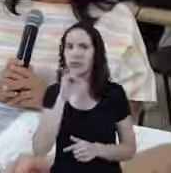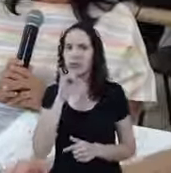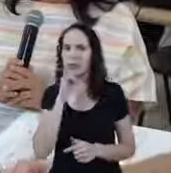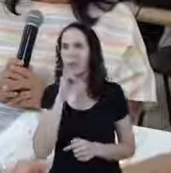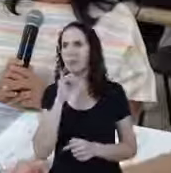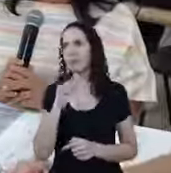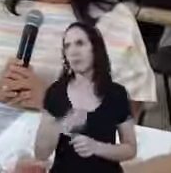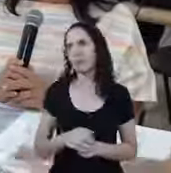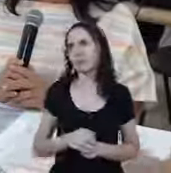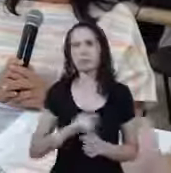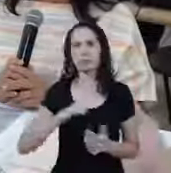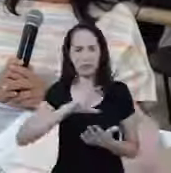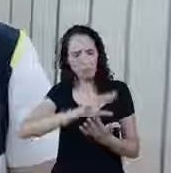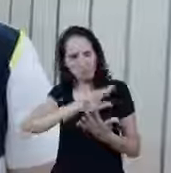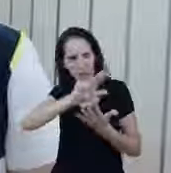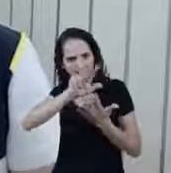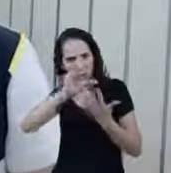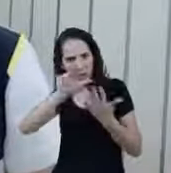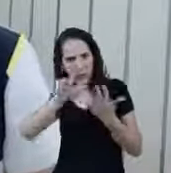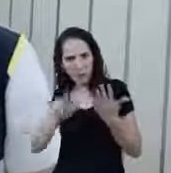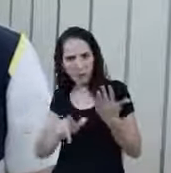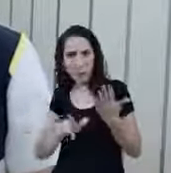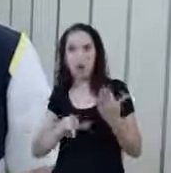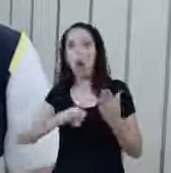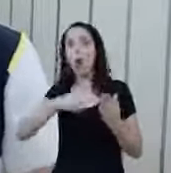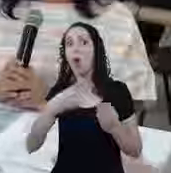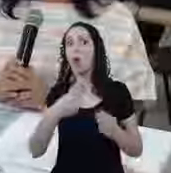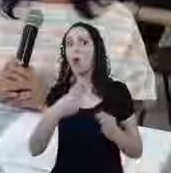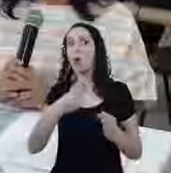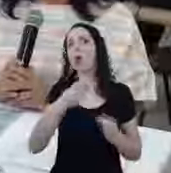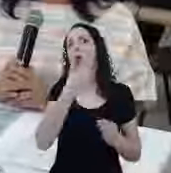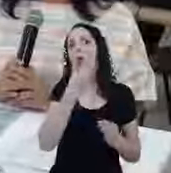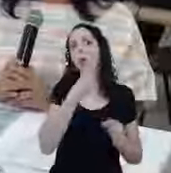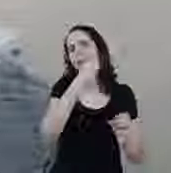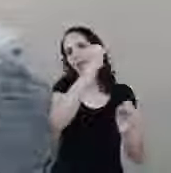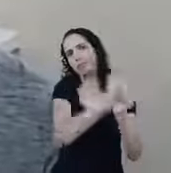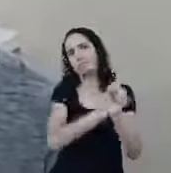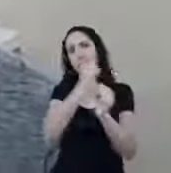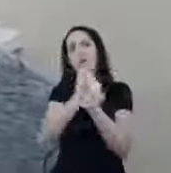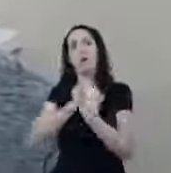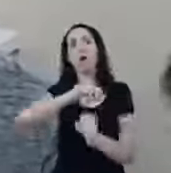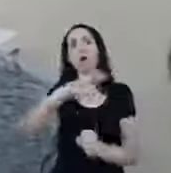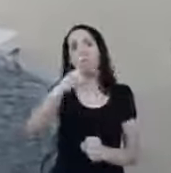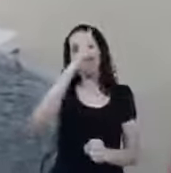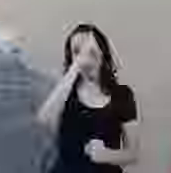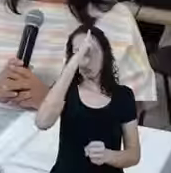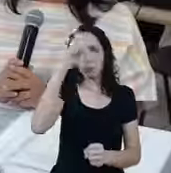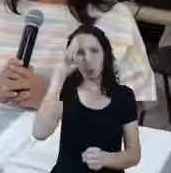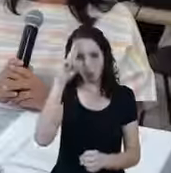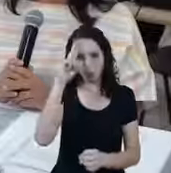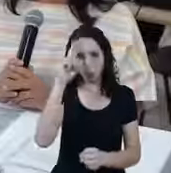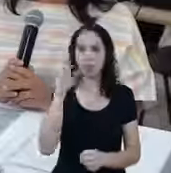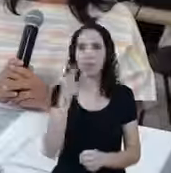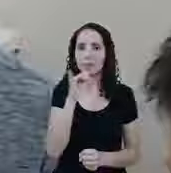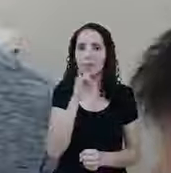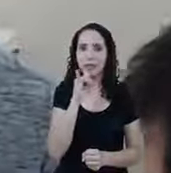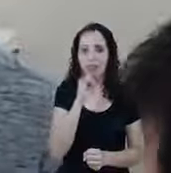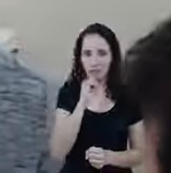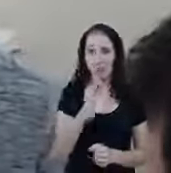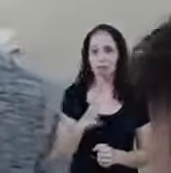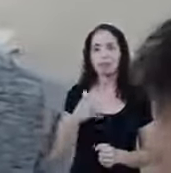ser inúmeros outros O próprio pedreiro Sim, o pintor Ele diarista Uber Exato Doutor